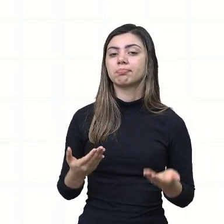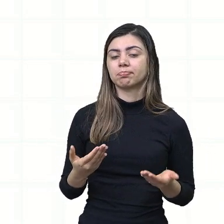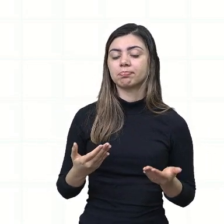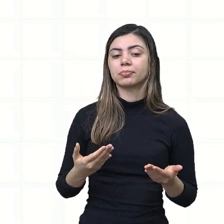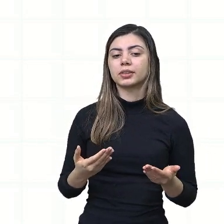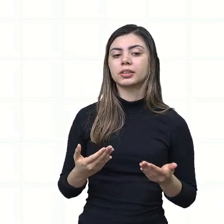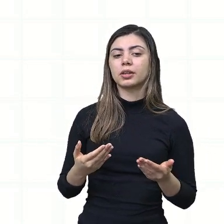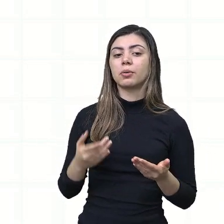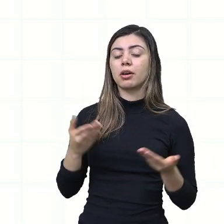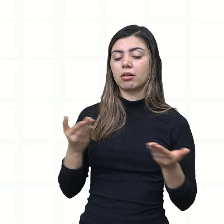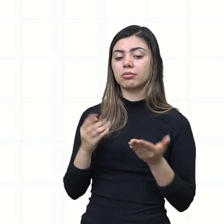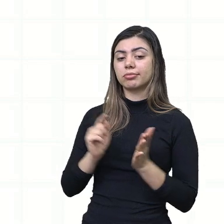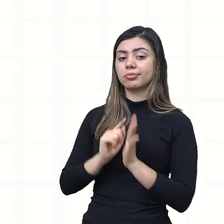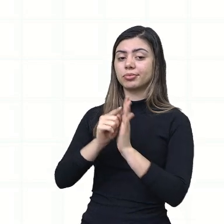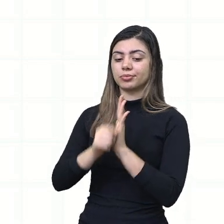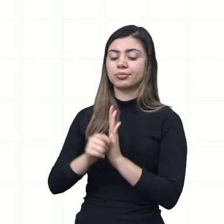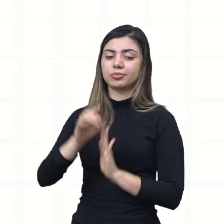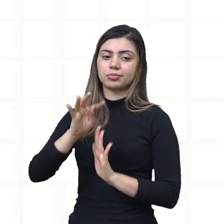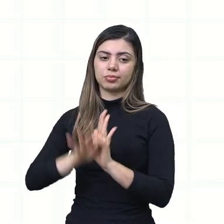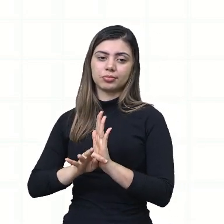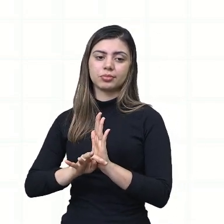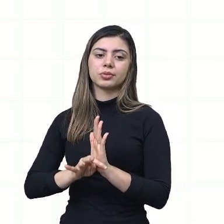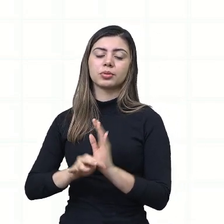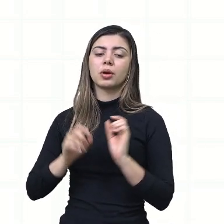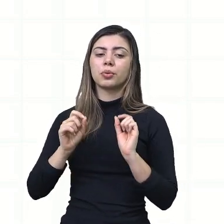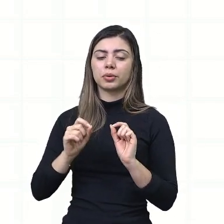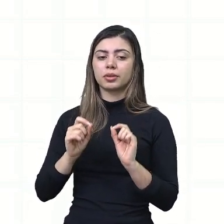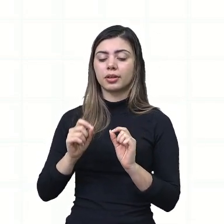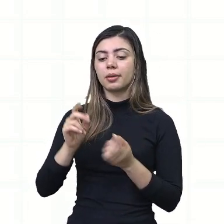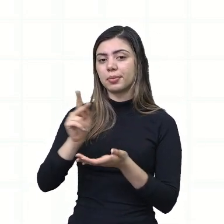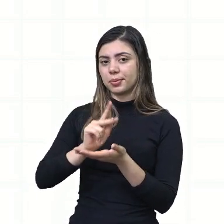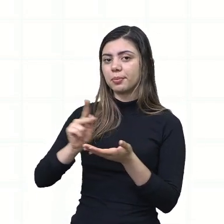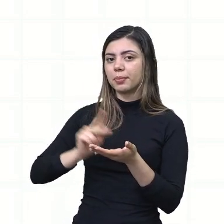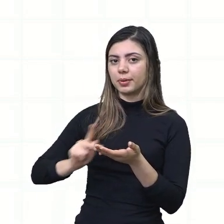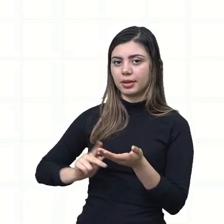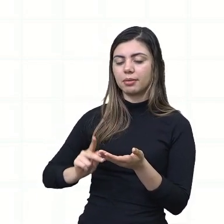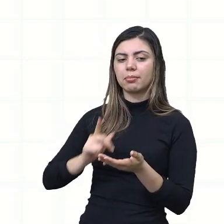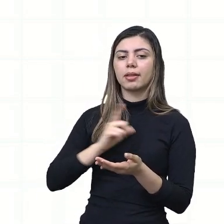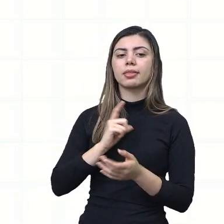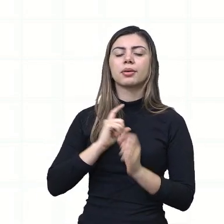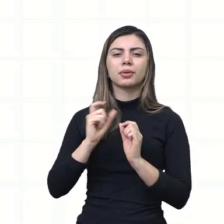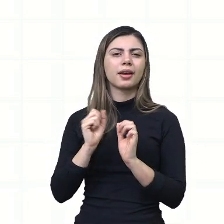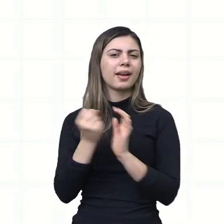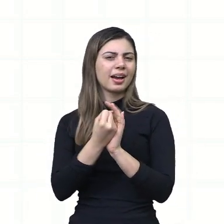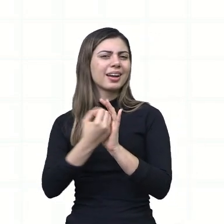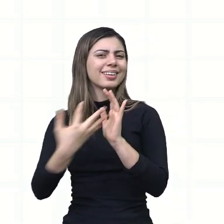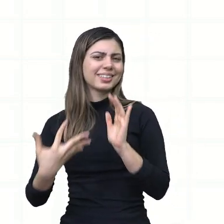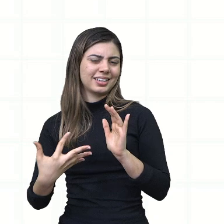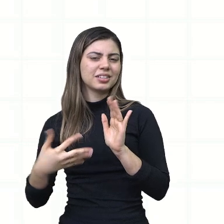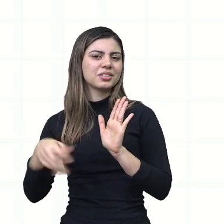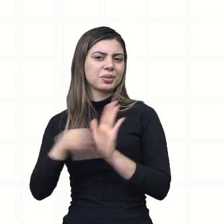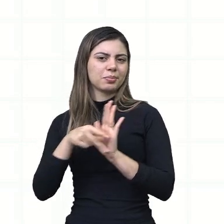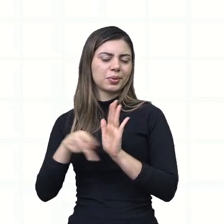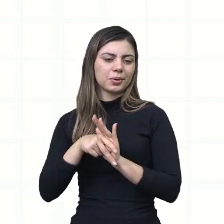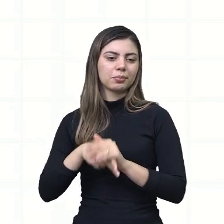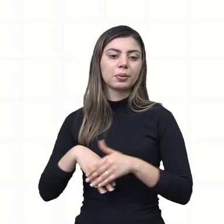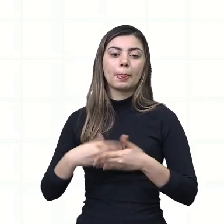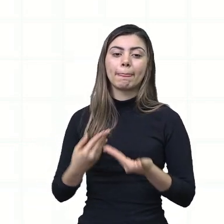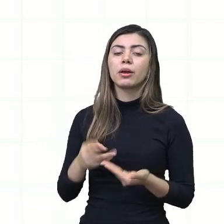esse gênero textual, poema, ele traz particularidades. A